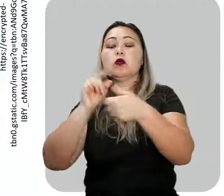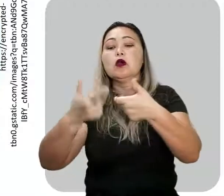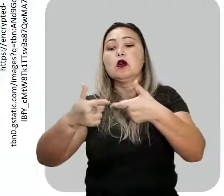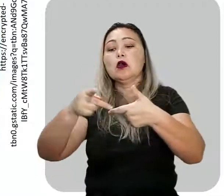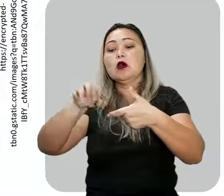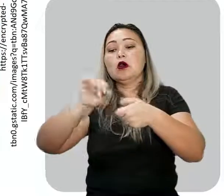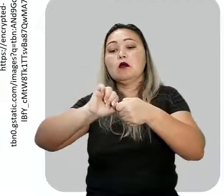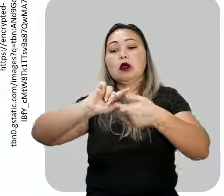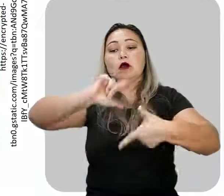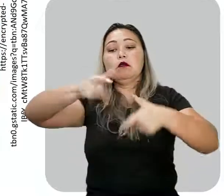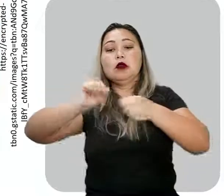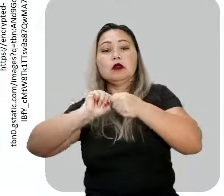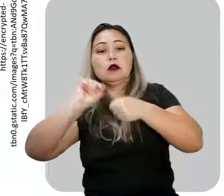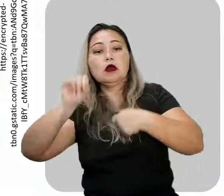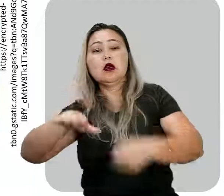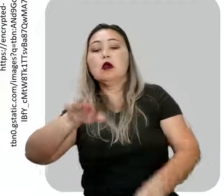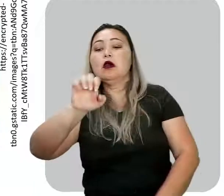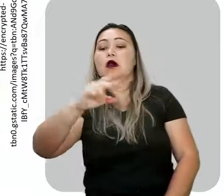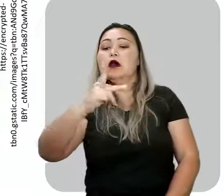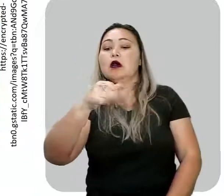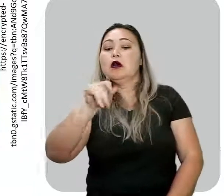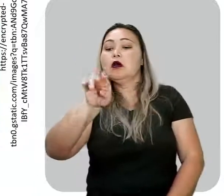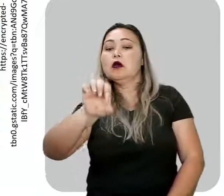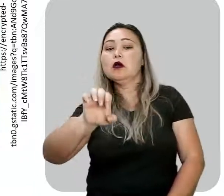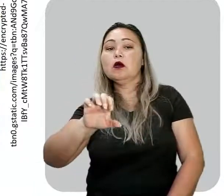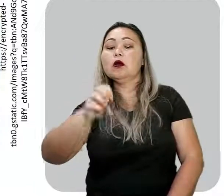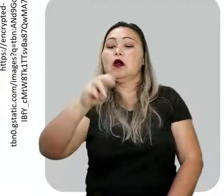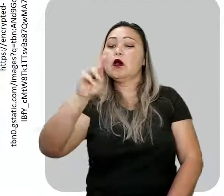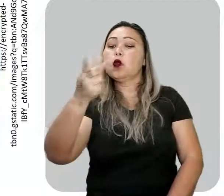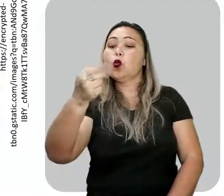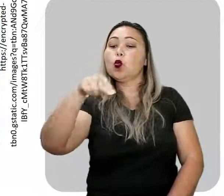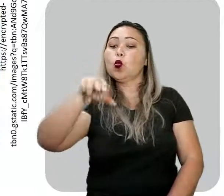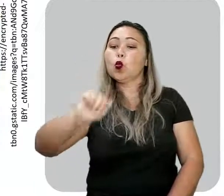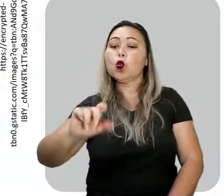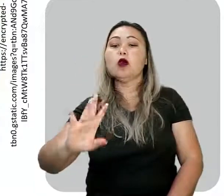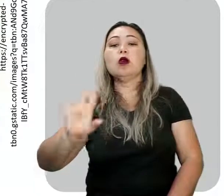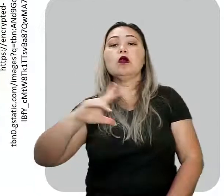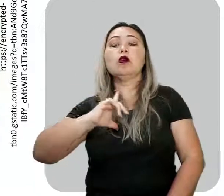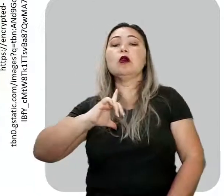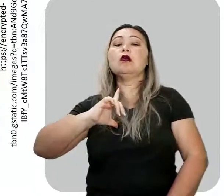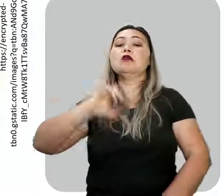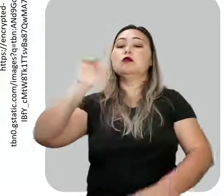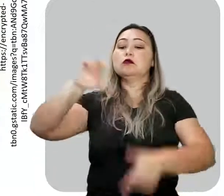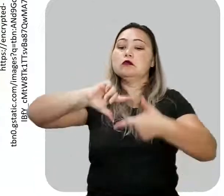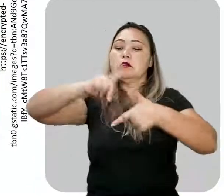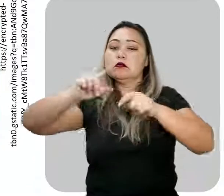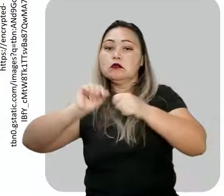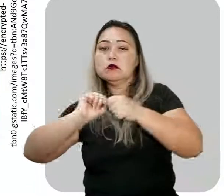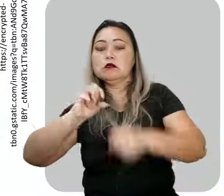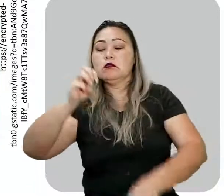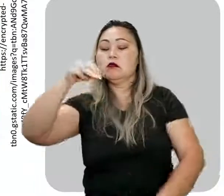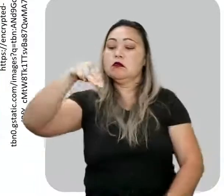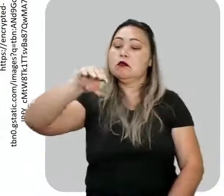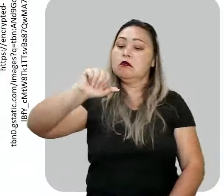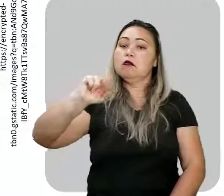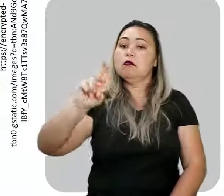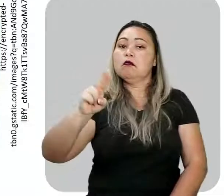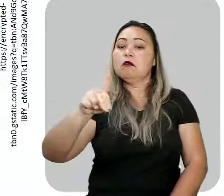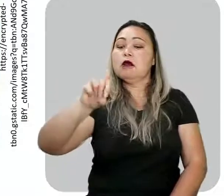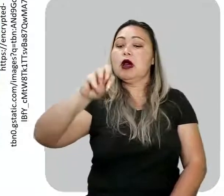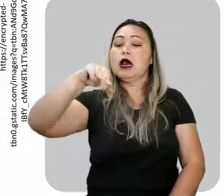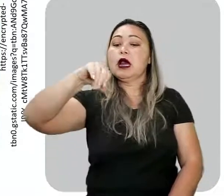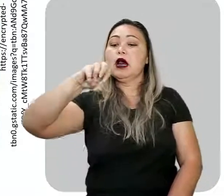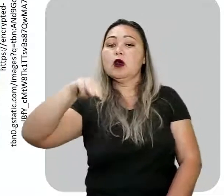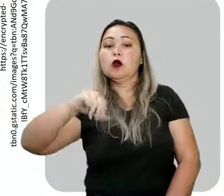autor Euclides da Cunha. Marco Naíma, modernismo, autor Mário de